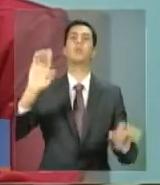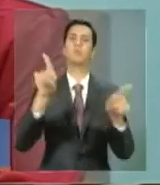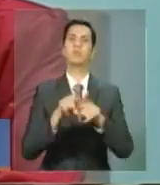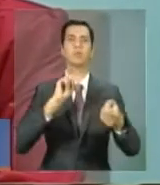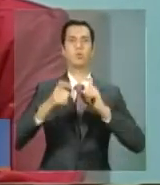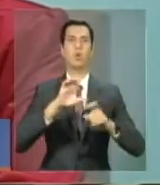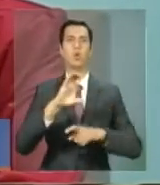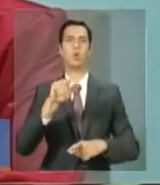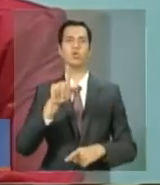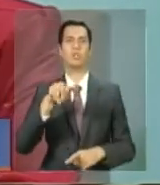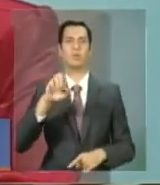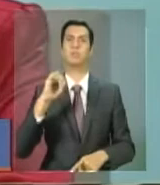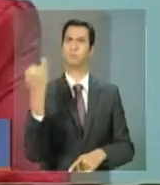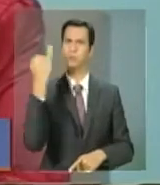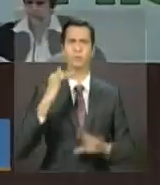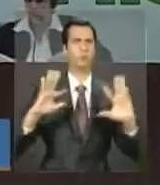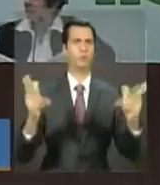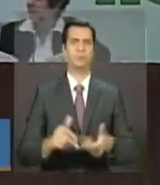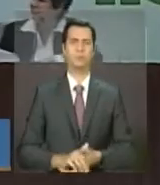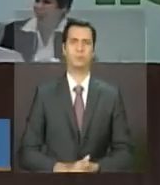importante para todos.